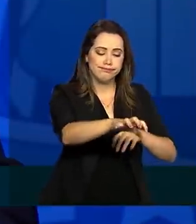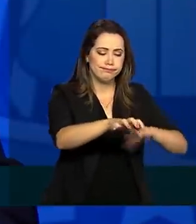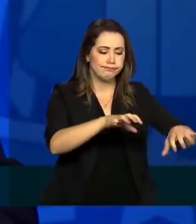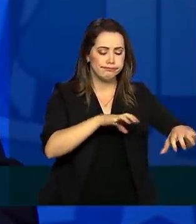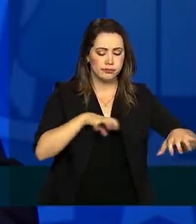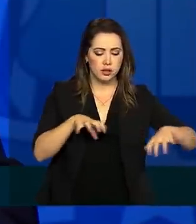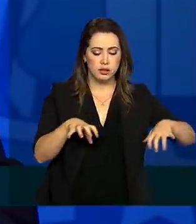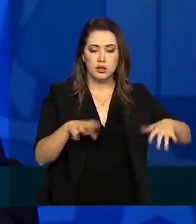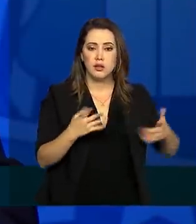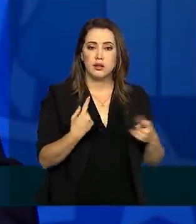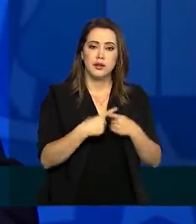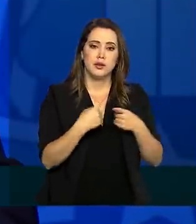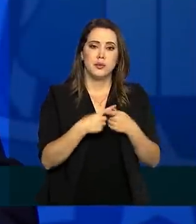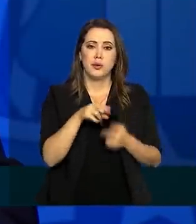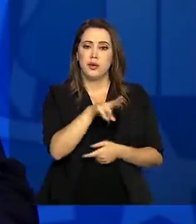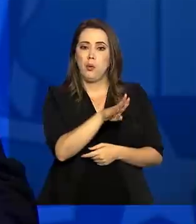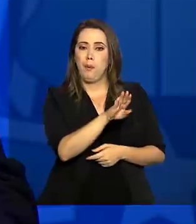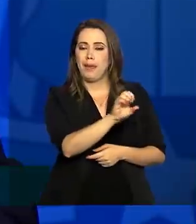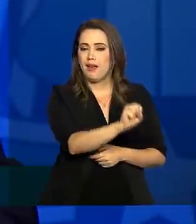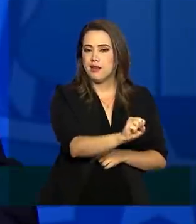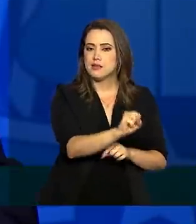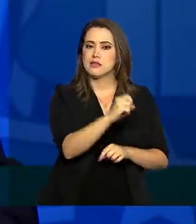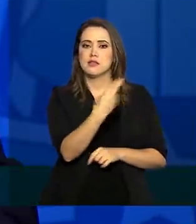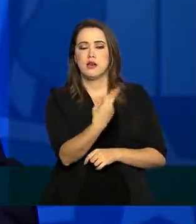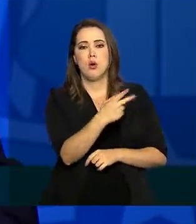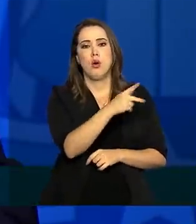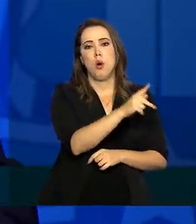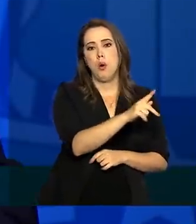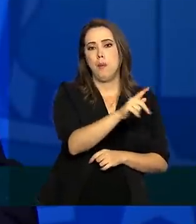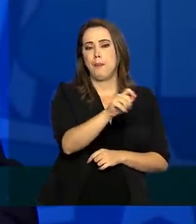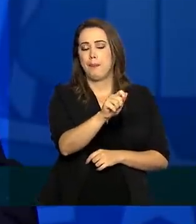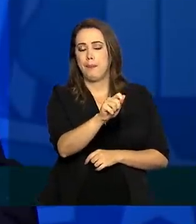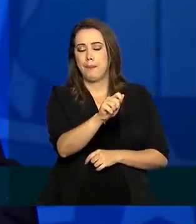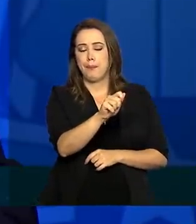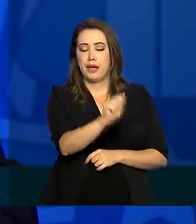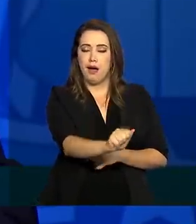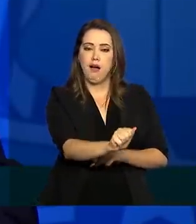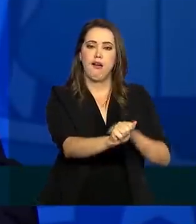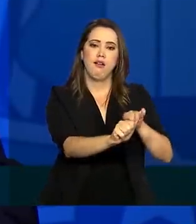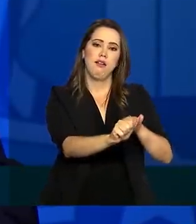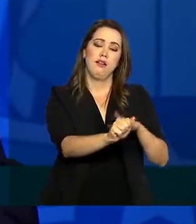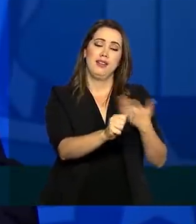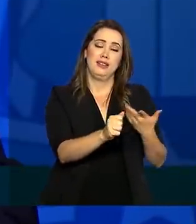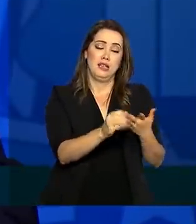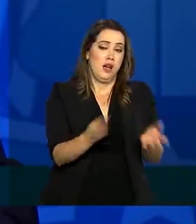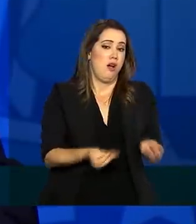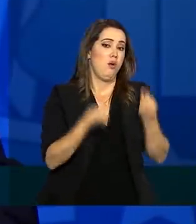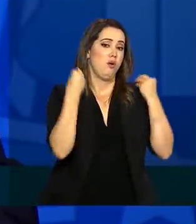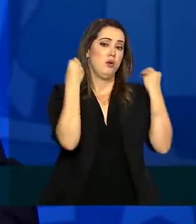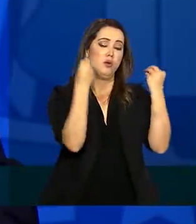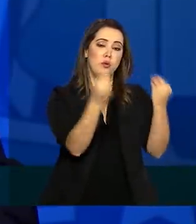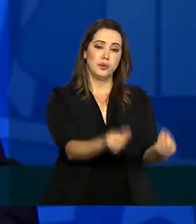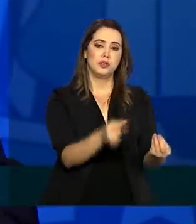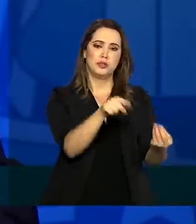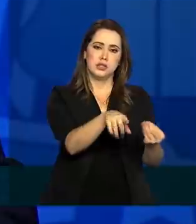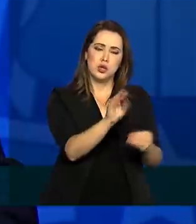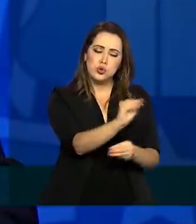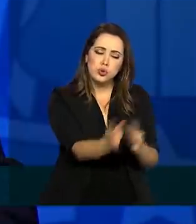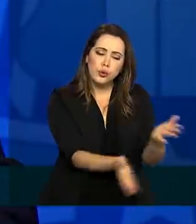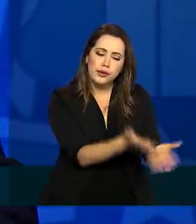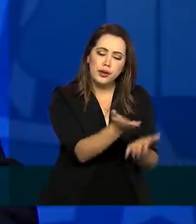saúde, nas unidades de pronto atendimento, a oportunização do tratamento precoce,